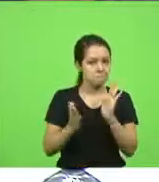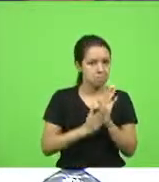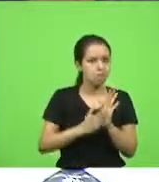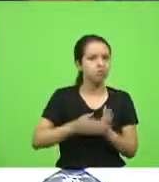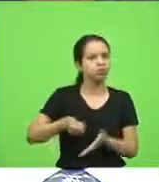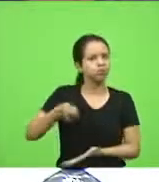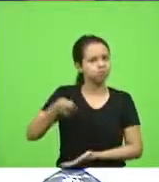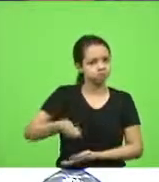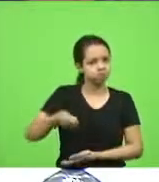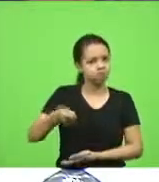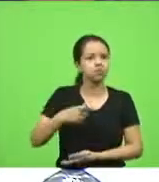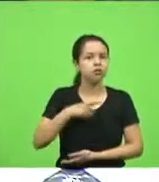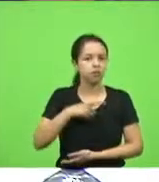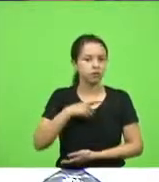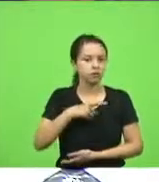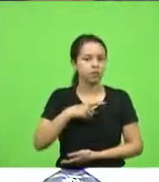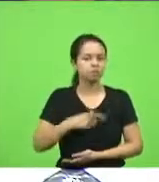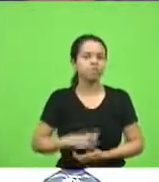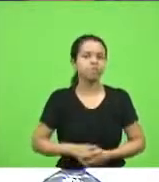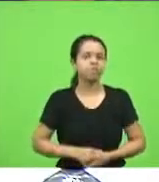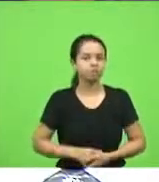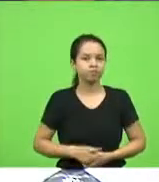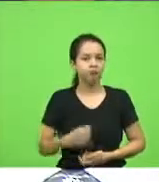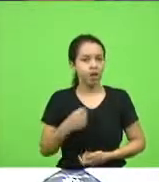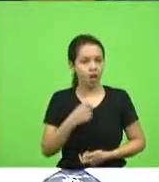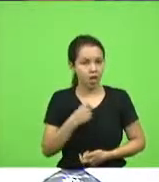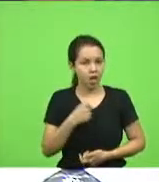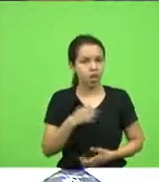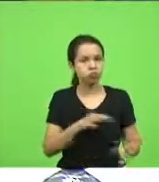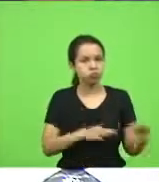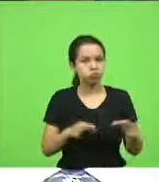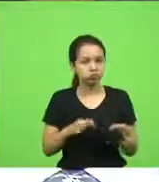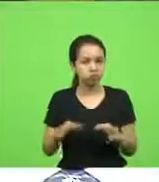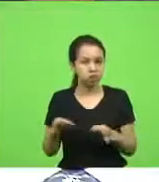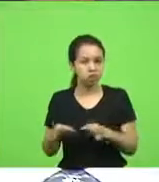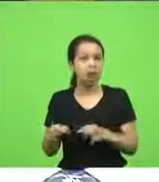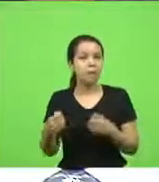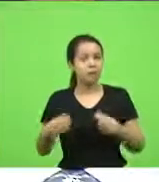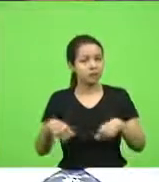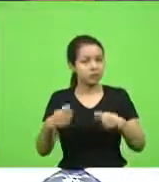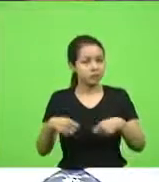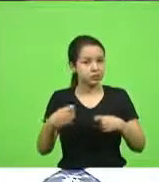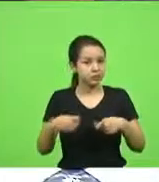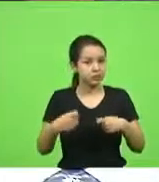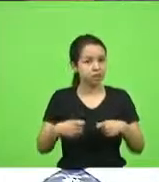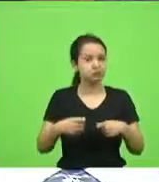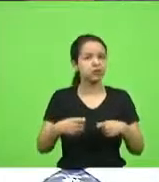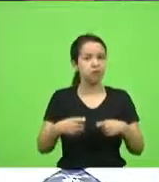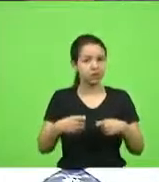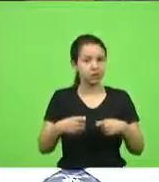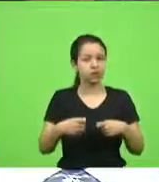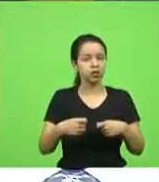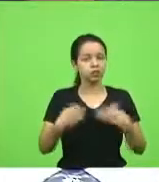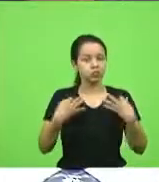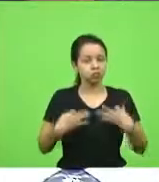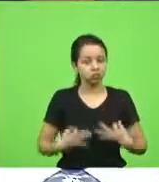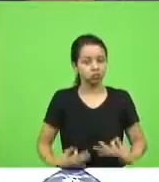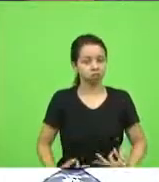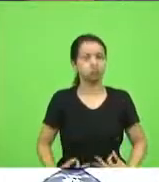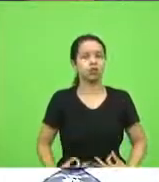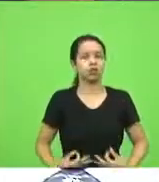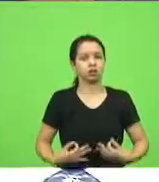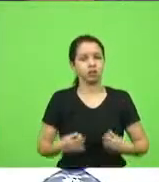eu sempre busco é resgatar os princípios da proporcionalidade e da razoabilidade que estão inerentes à